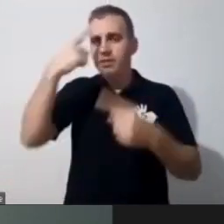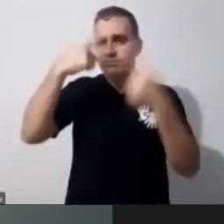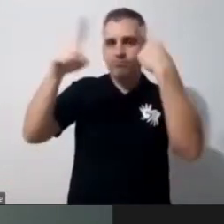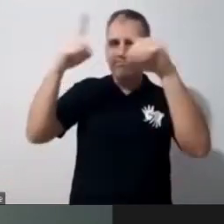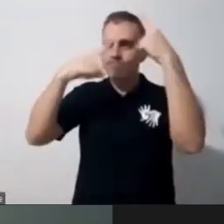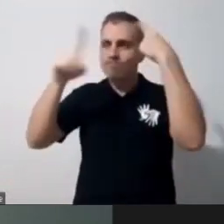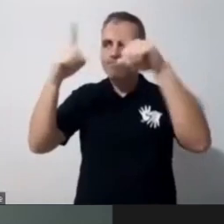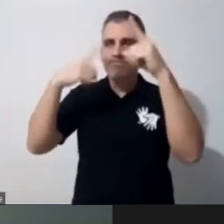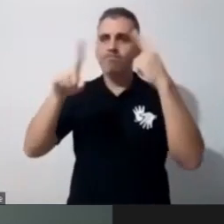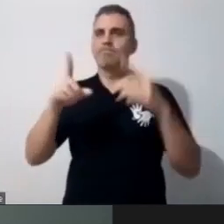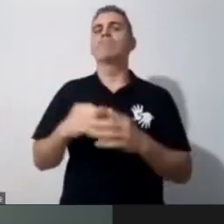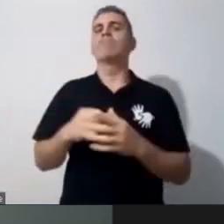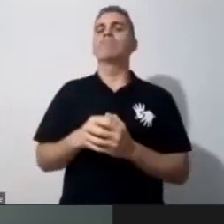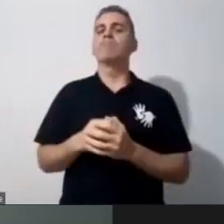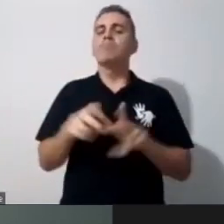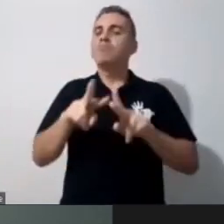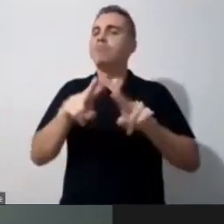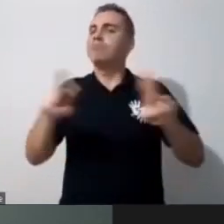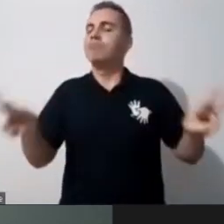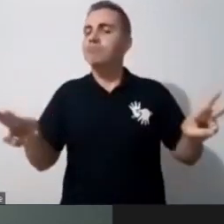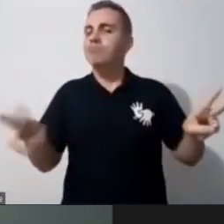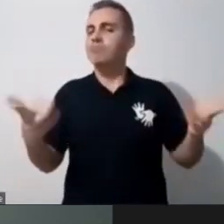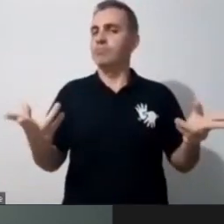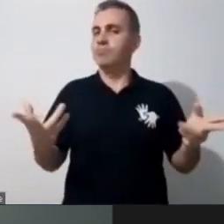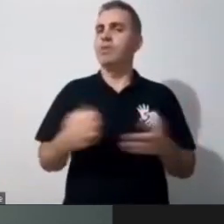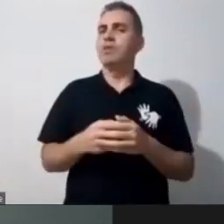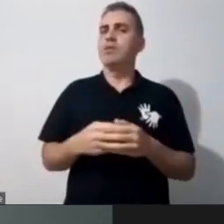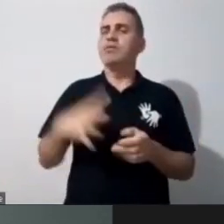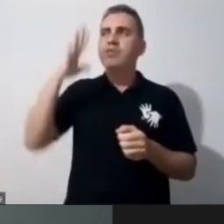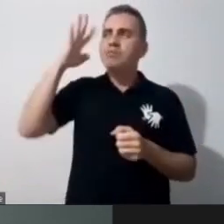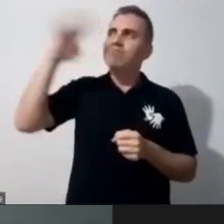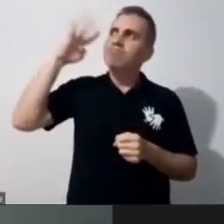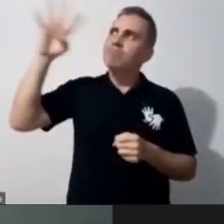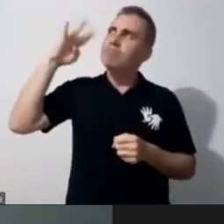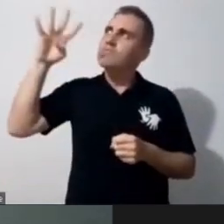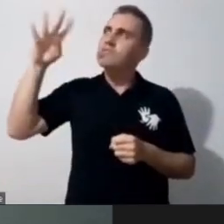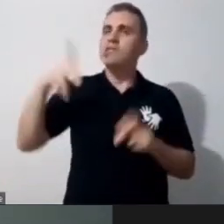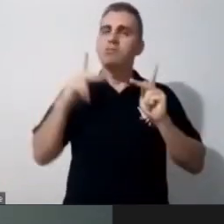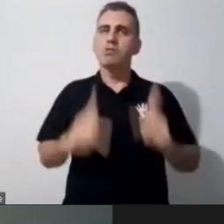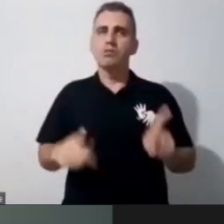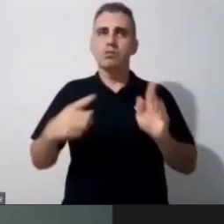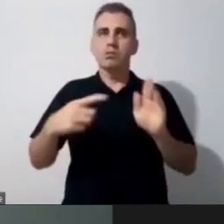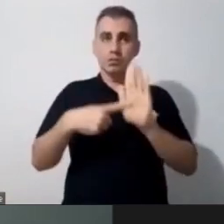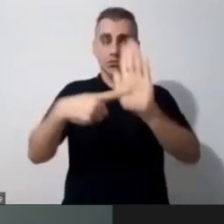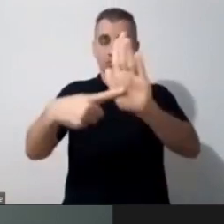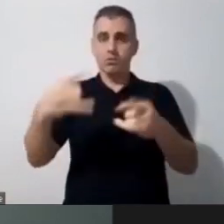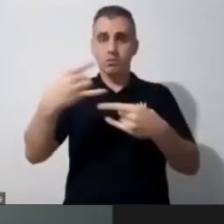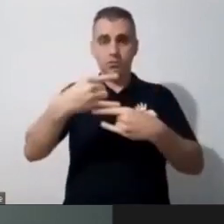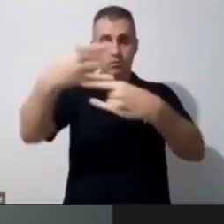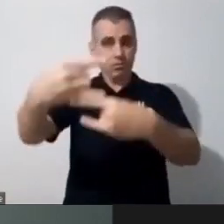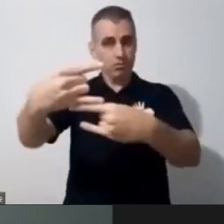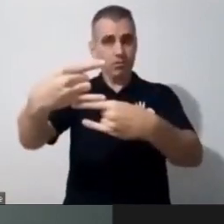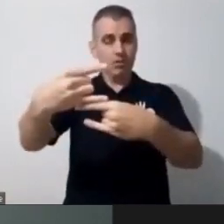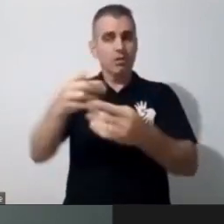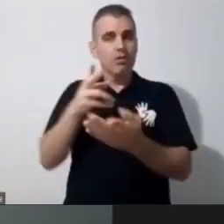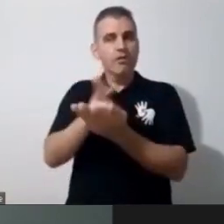Porque a gente tem que imaginar, muitas pessoas estão aí assistindo, estão iniciando essa caminhada na área da educação.